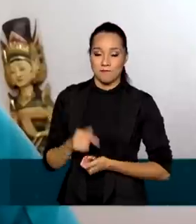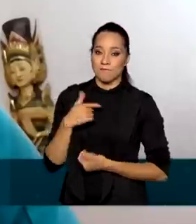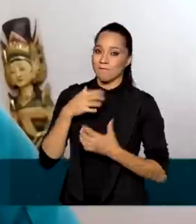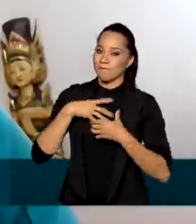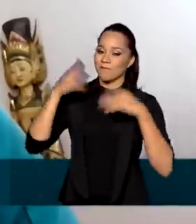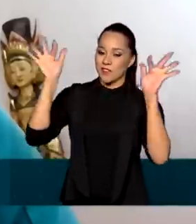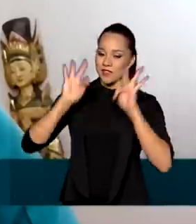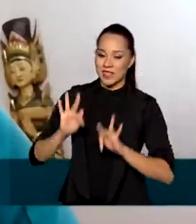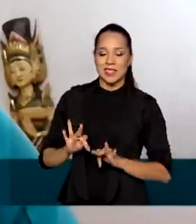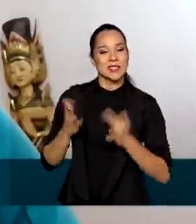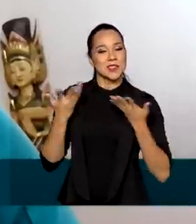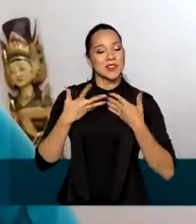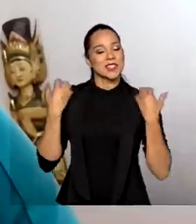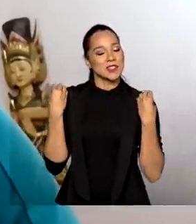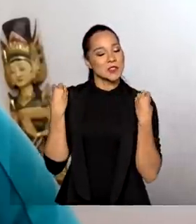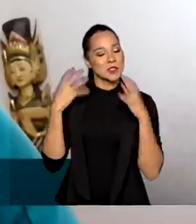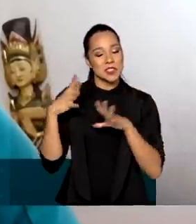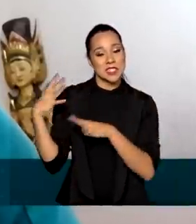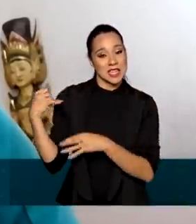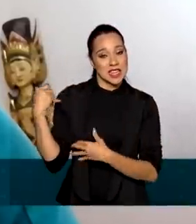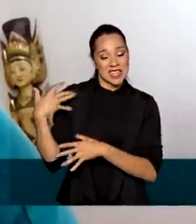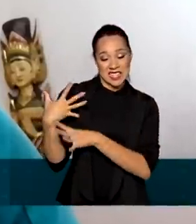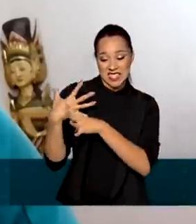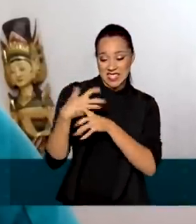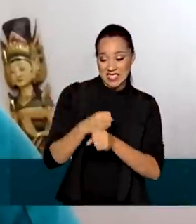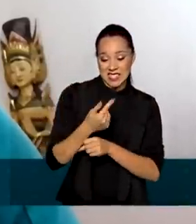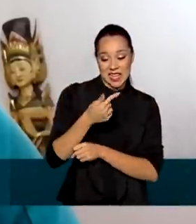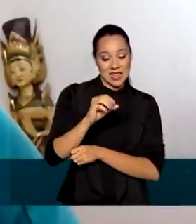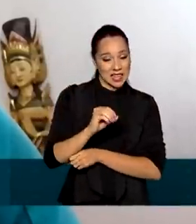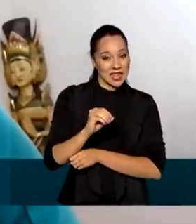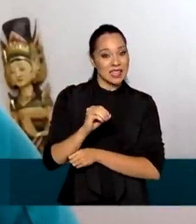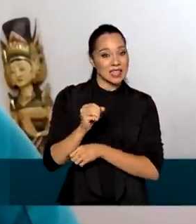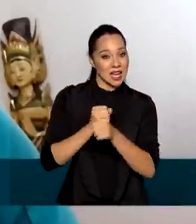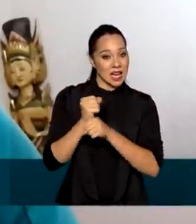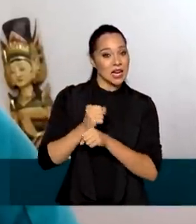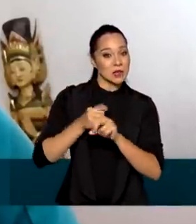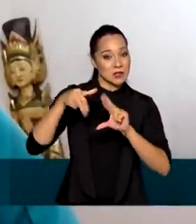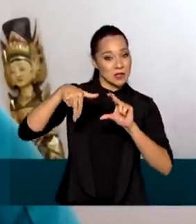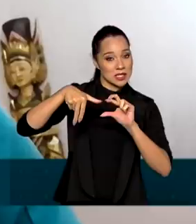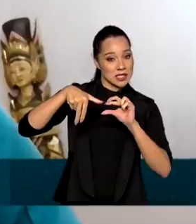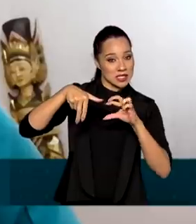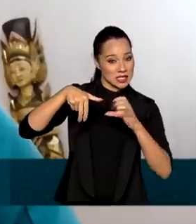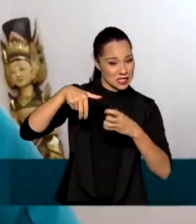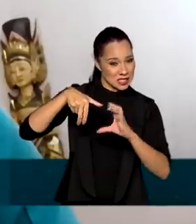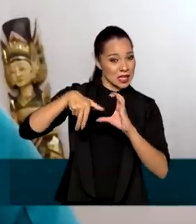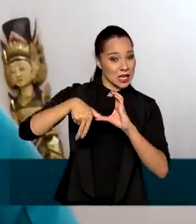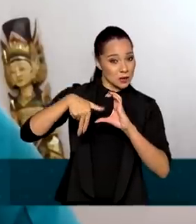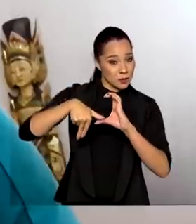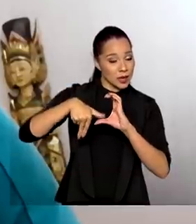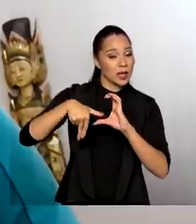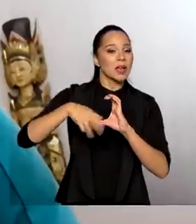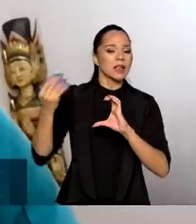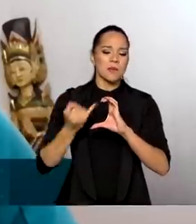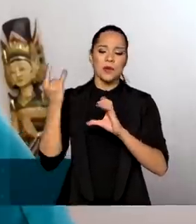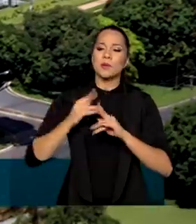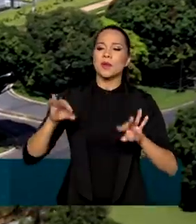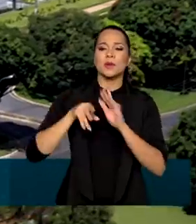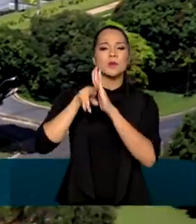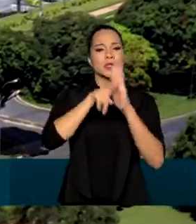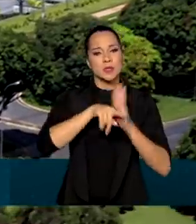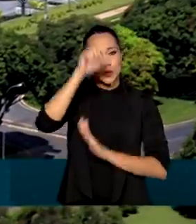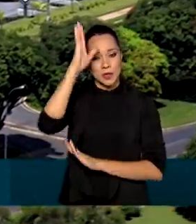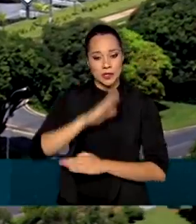aqui, comemorando os 70 anos do CNPq, que é uma instituição tão importante para todos os pesquisadores do Brasil.